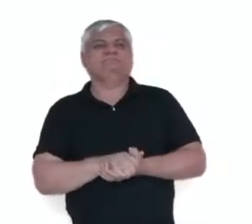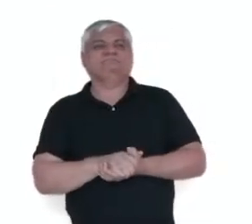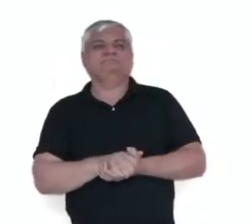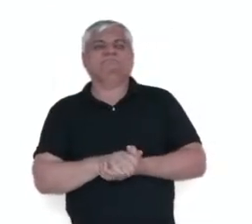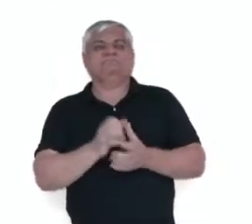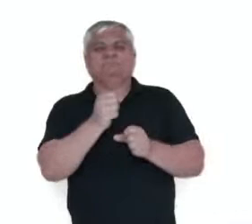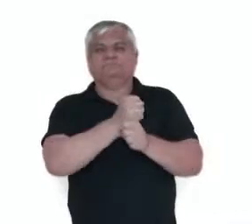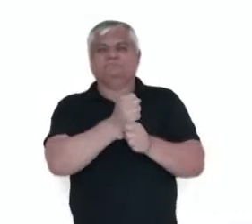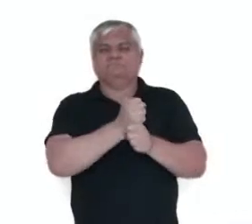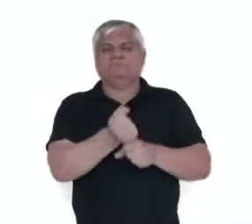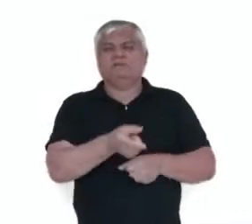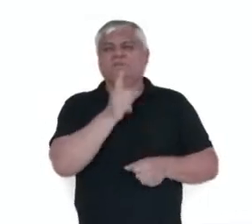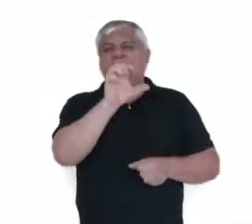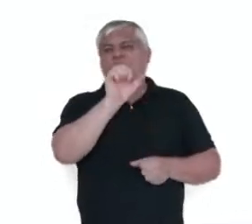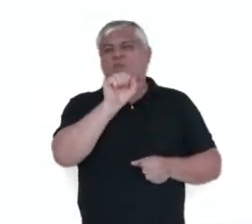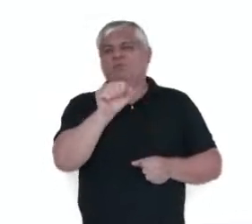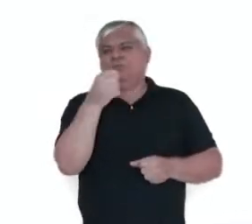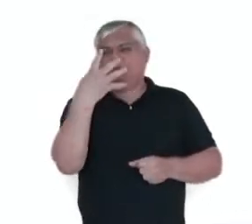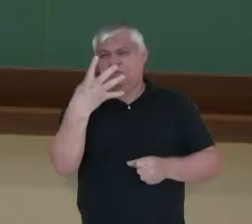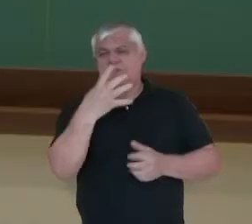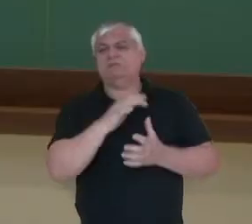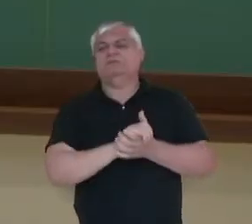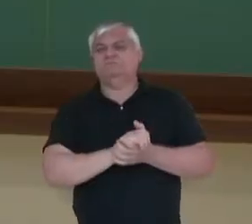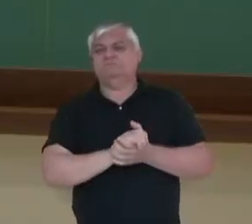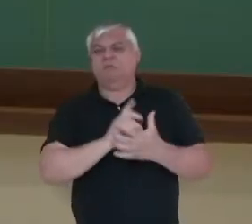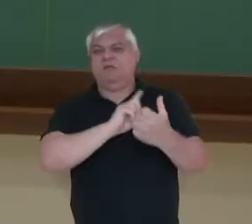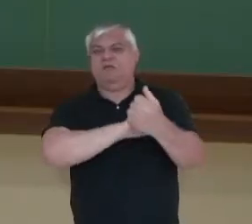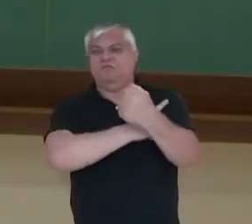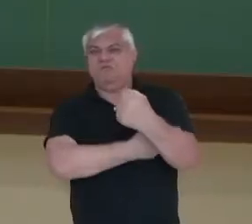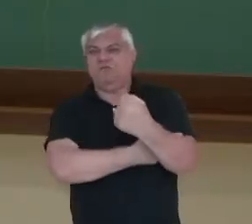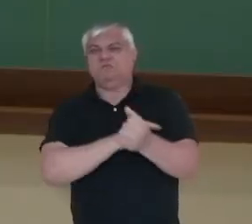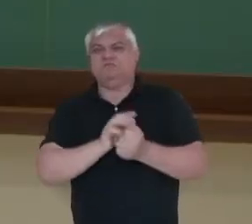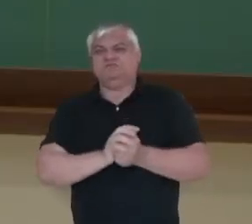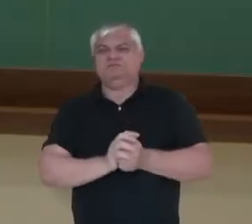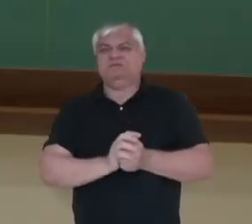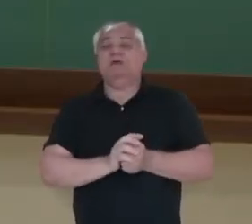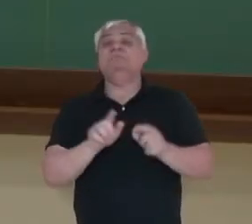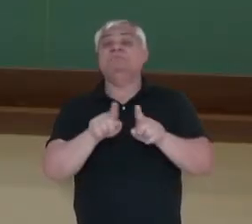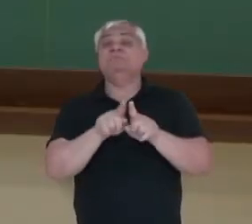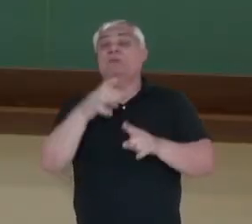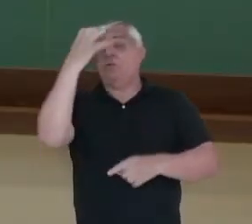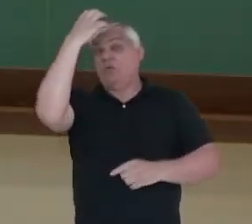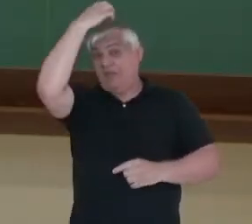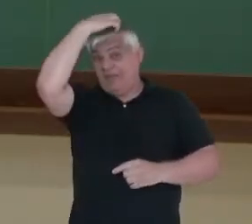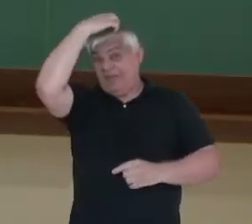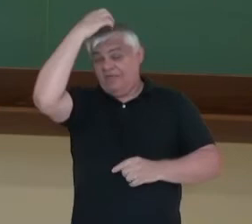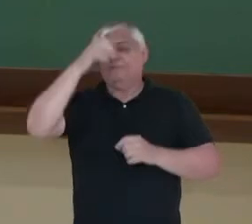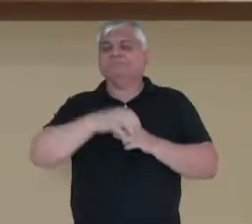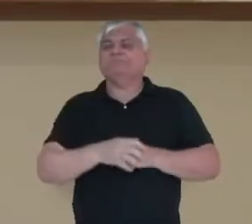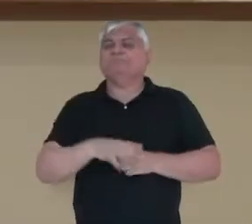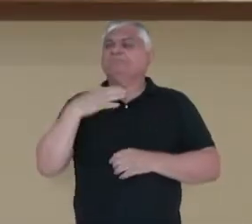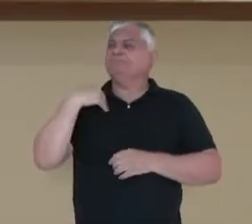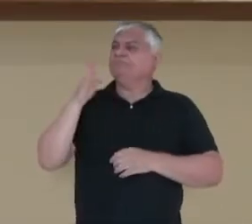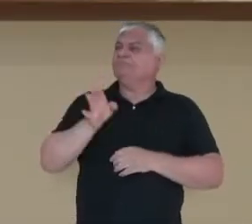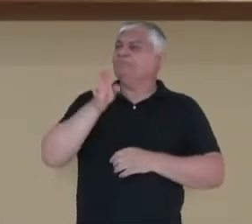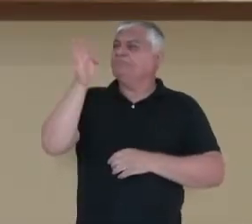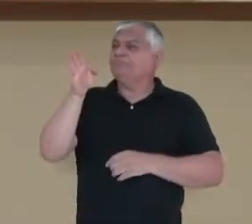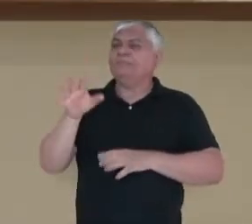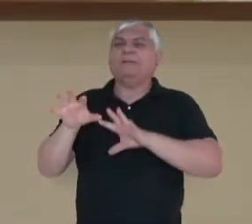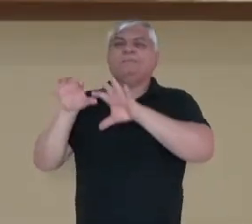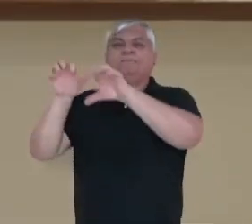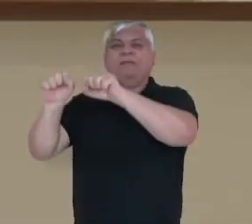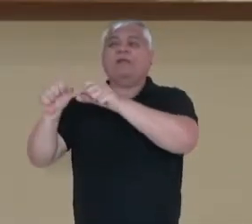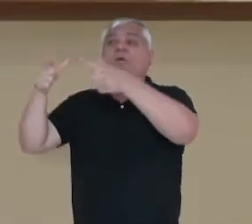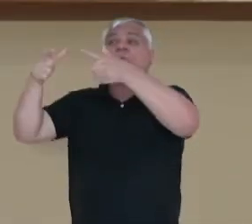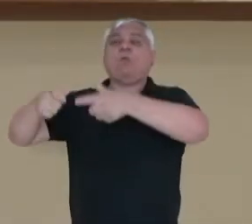1884, usando de força e diplomacia, o rei Leopoldo II da Bélgica, ele vai transformar a